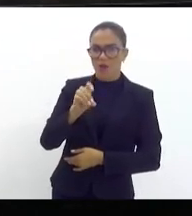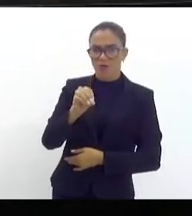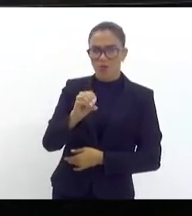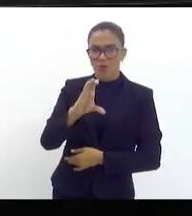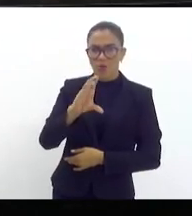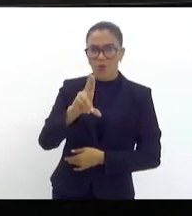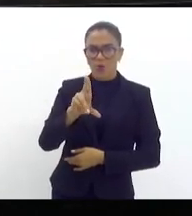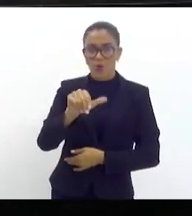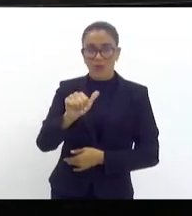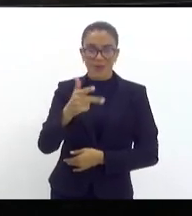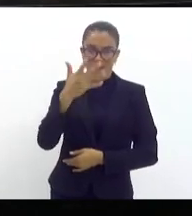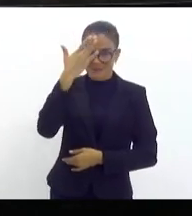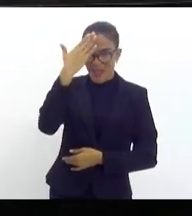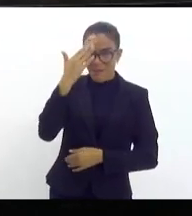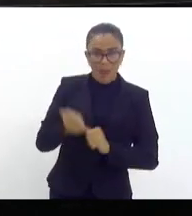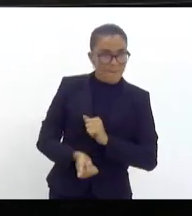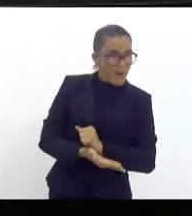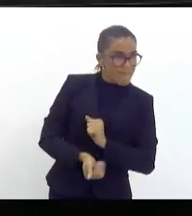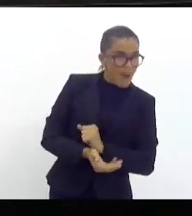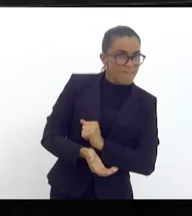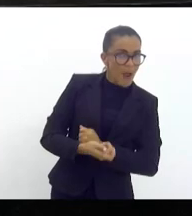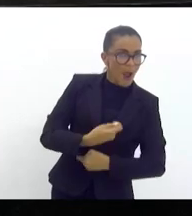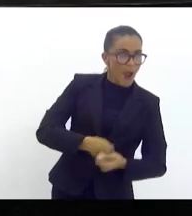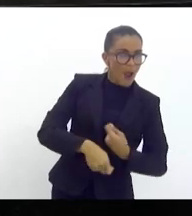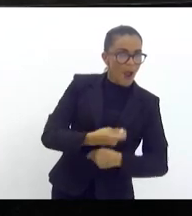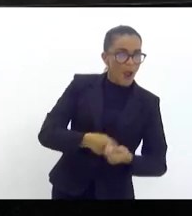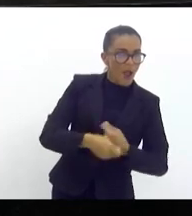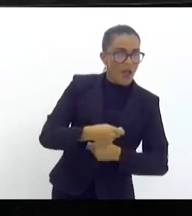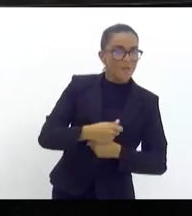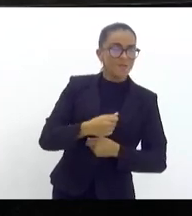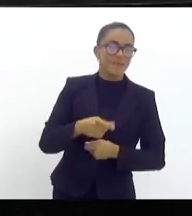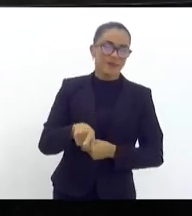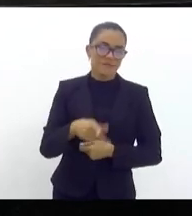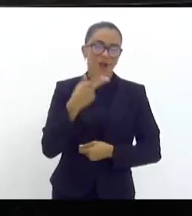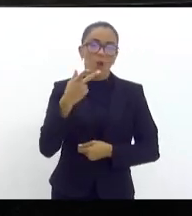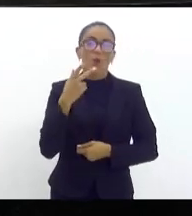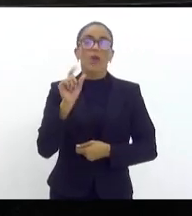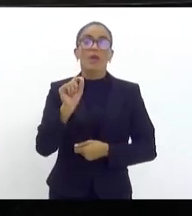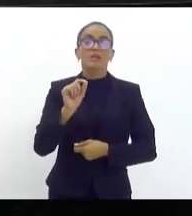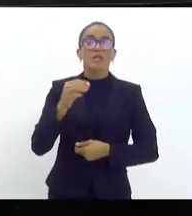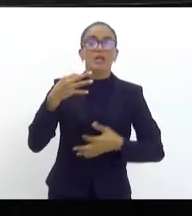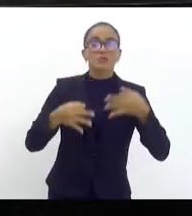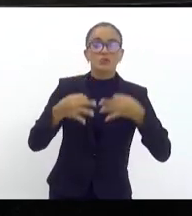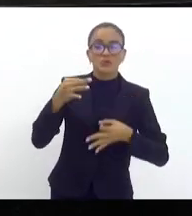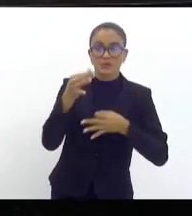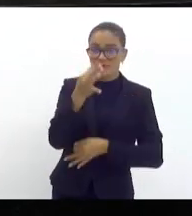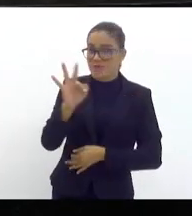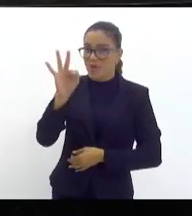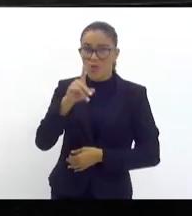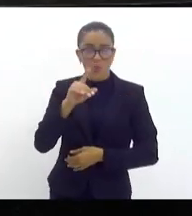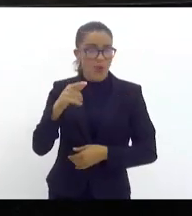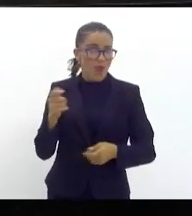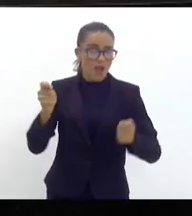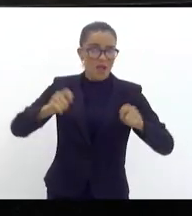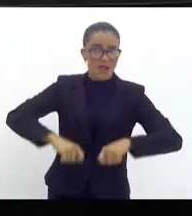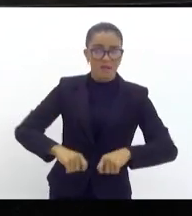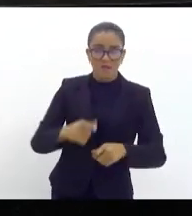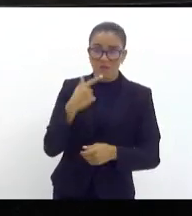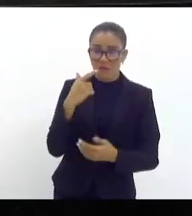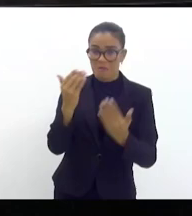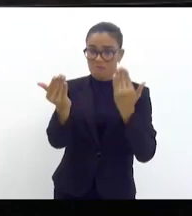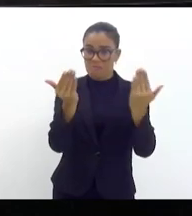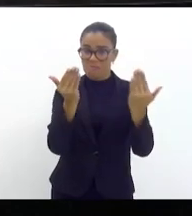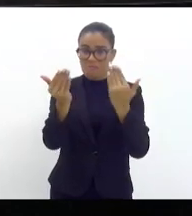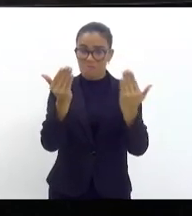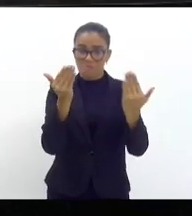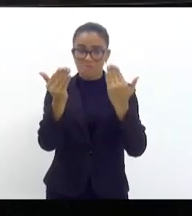Caixa 2, famoso, dizem que na base que a Justiça Federal não era competente para analisar o processo. Então, qualquer semelhança com o que já